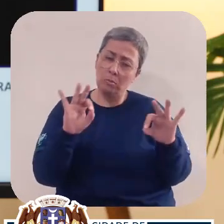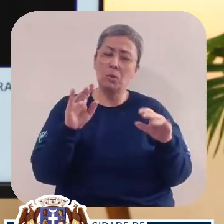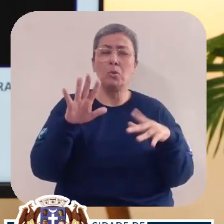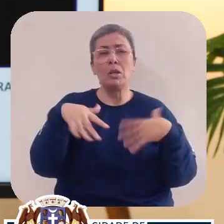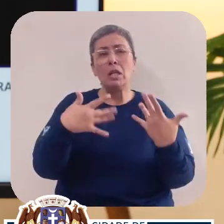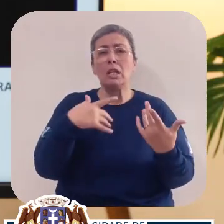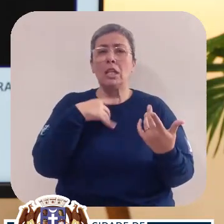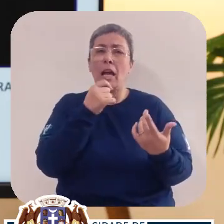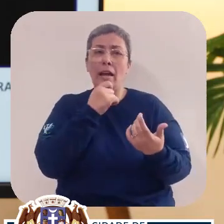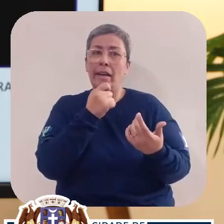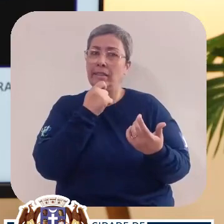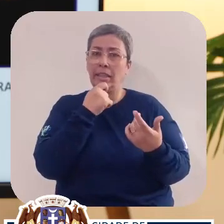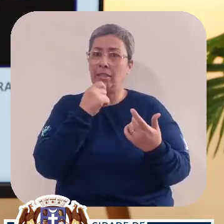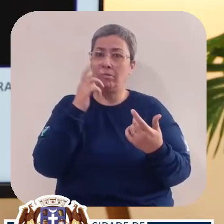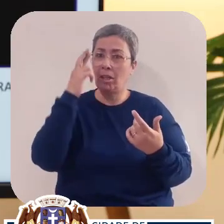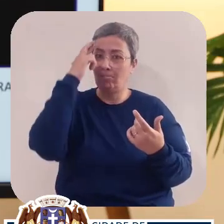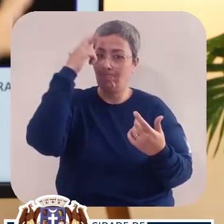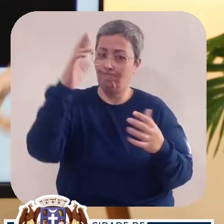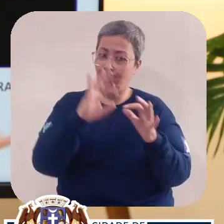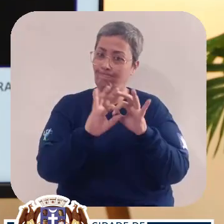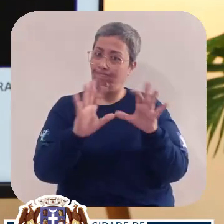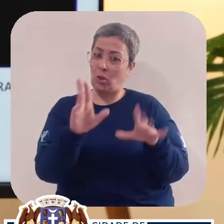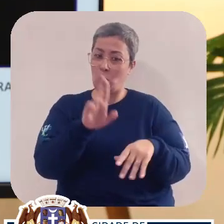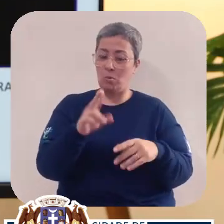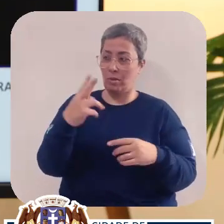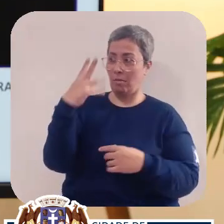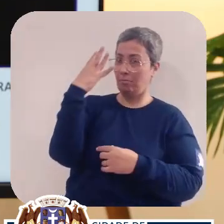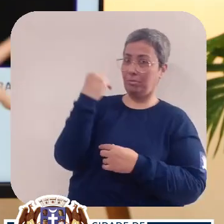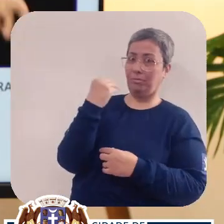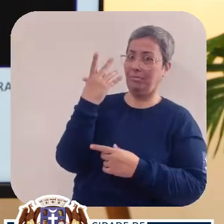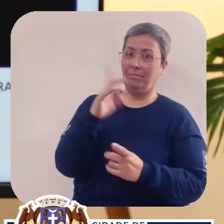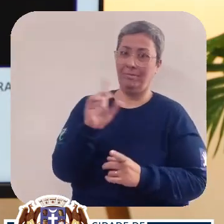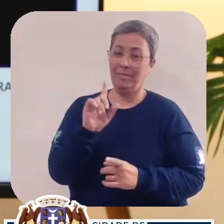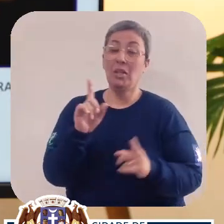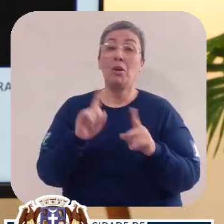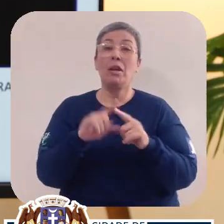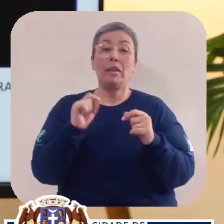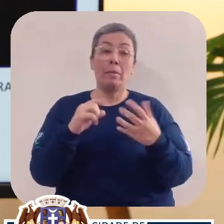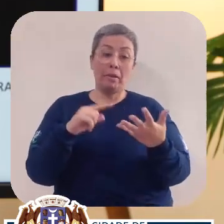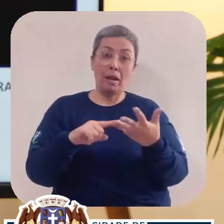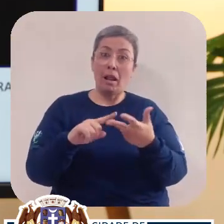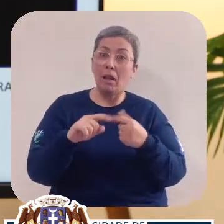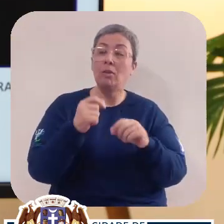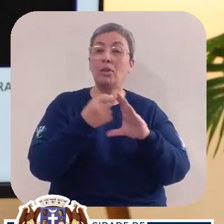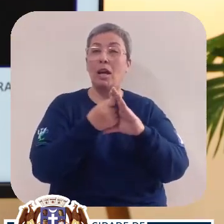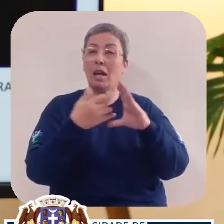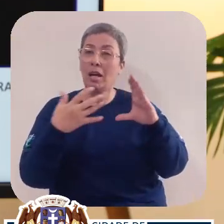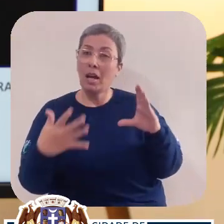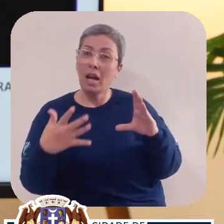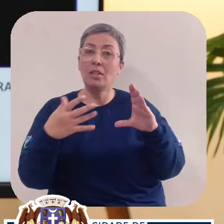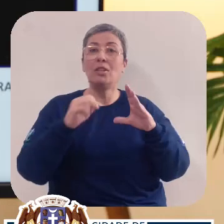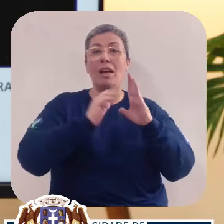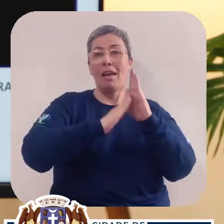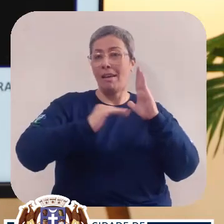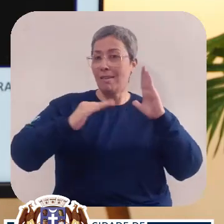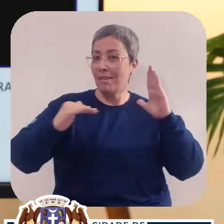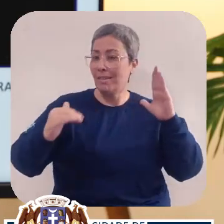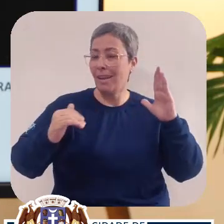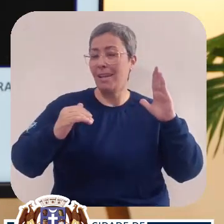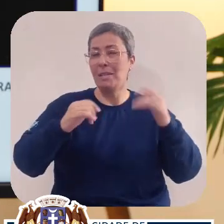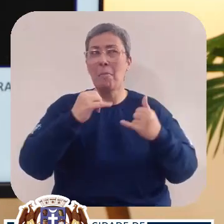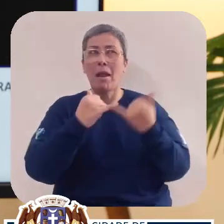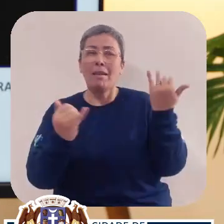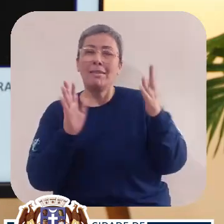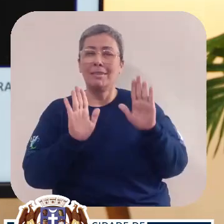ótimo para quando a gente não tem autorização de imagem da criança. E também tem toda essa característica estética, olhar